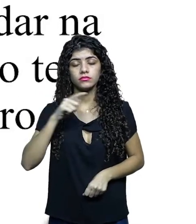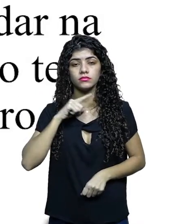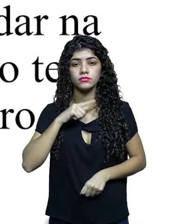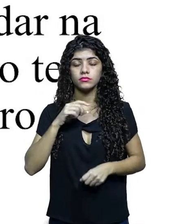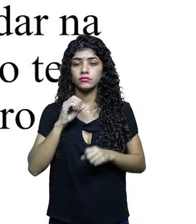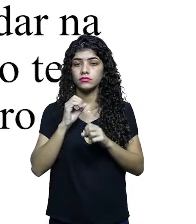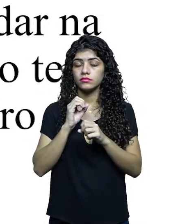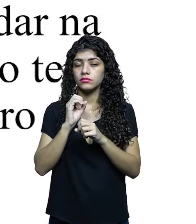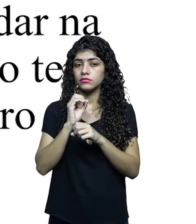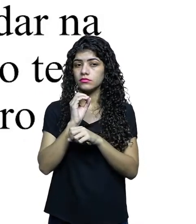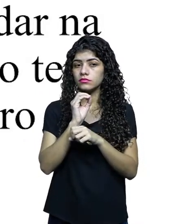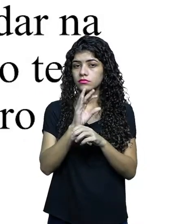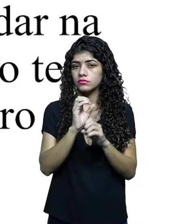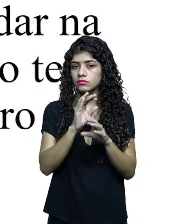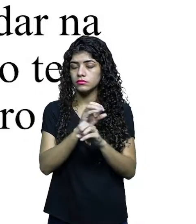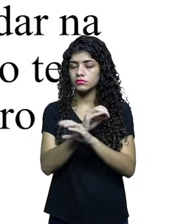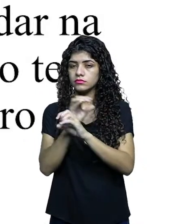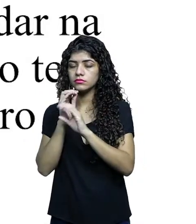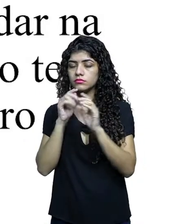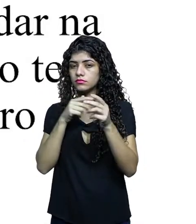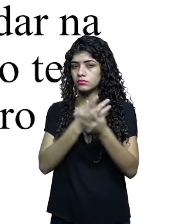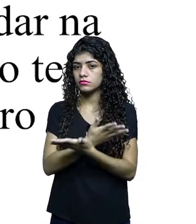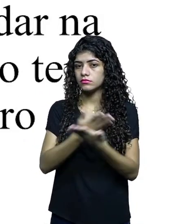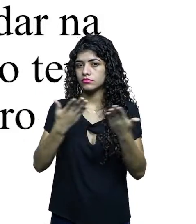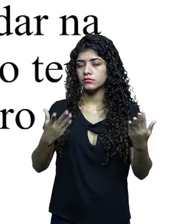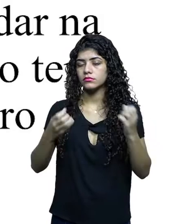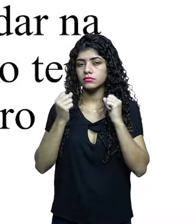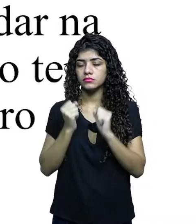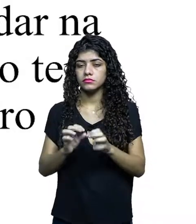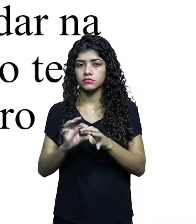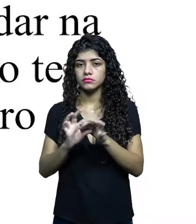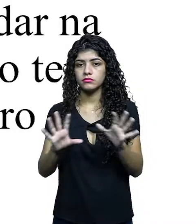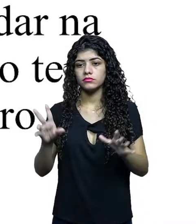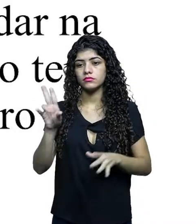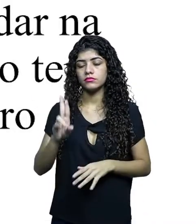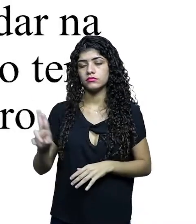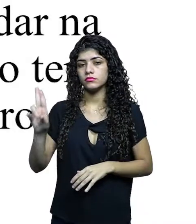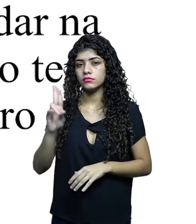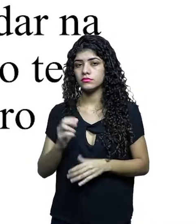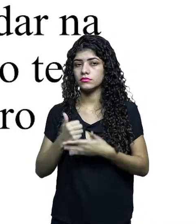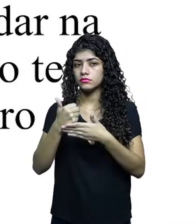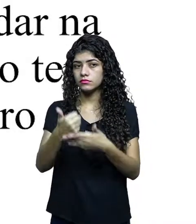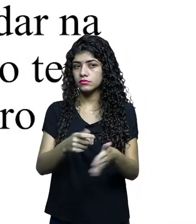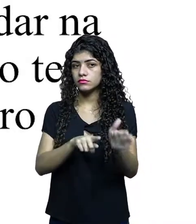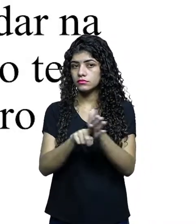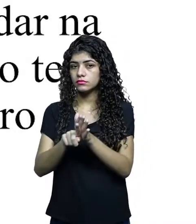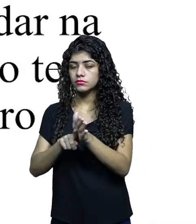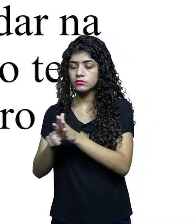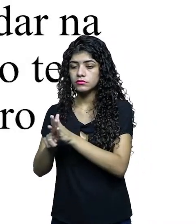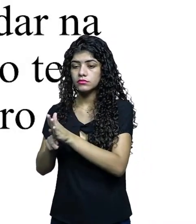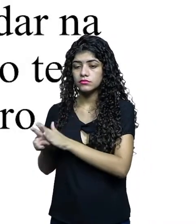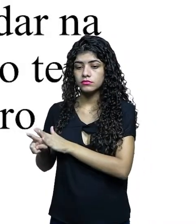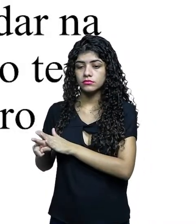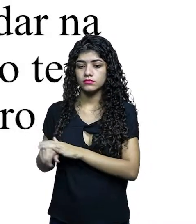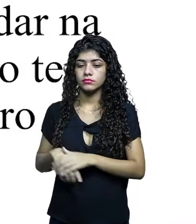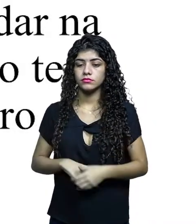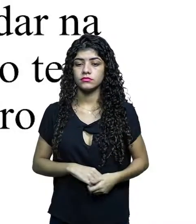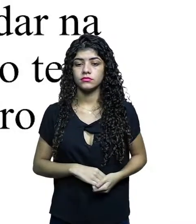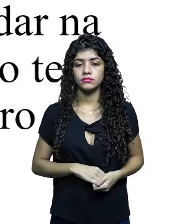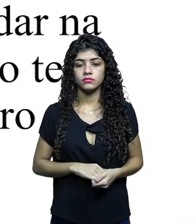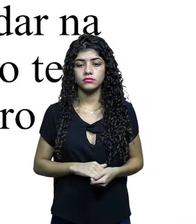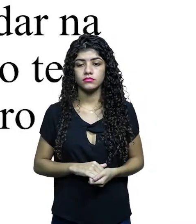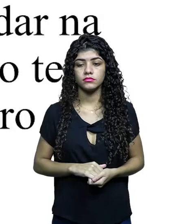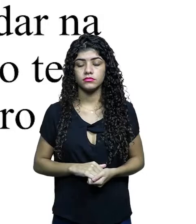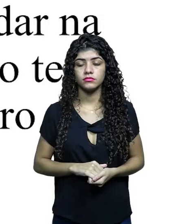disponibiliza esse material extra, né? Três artigos lá no material extra, nos PDFs, para ajudar vocês nessa pesquisa, tá? Do nosso